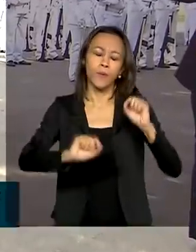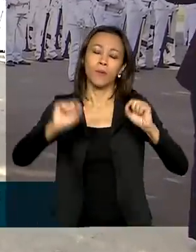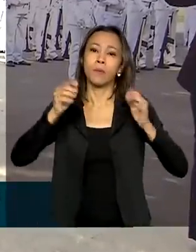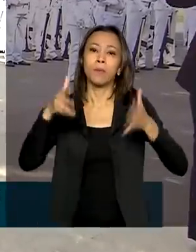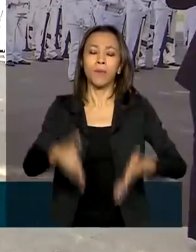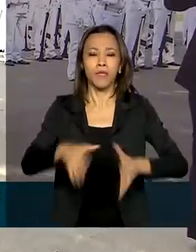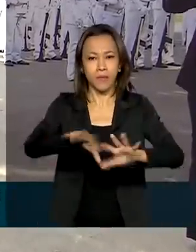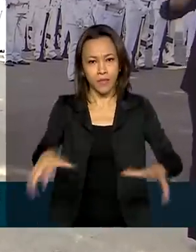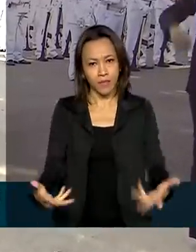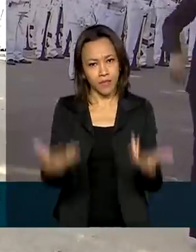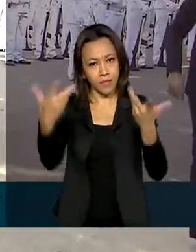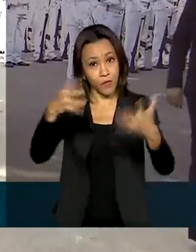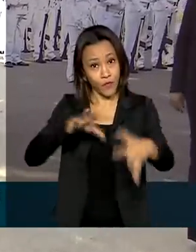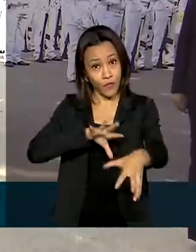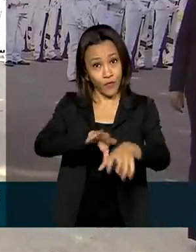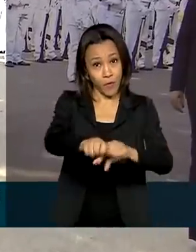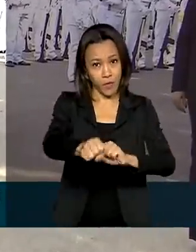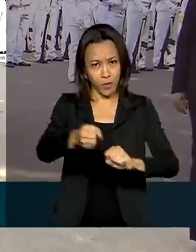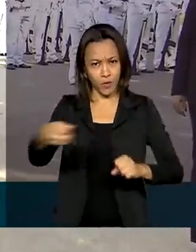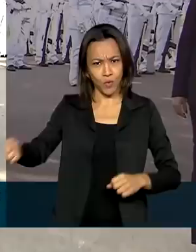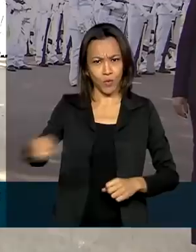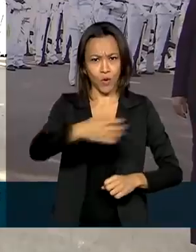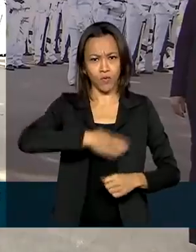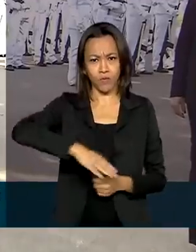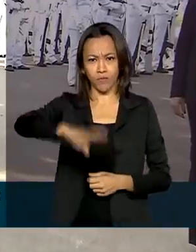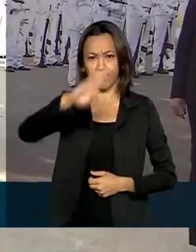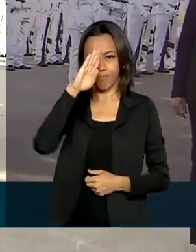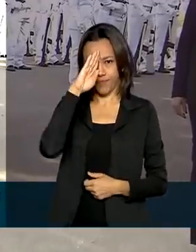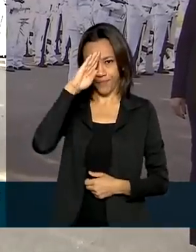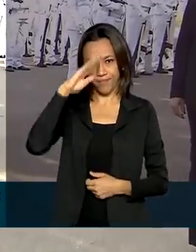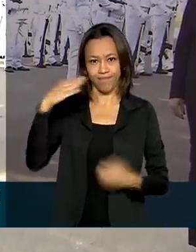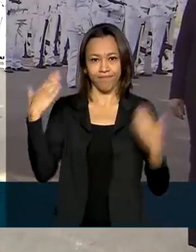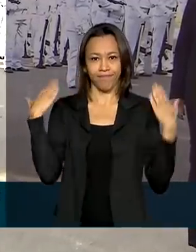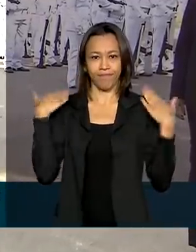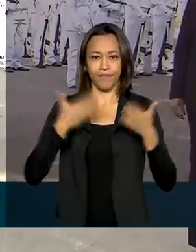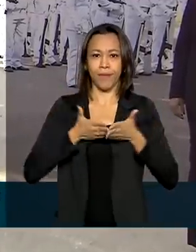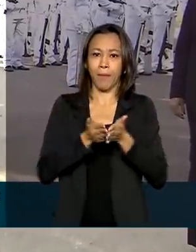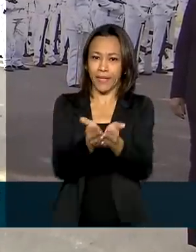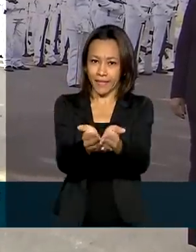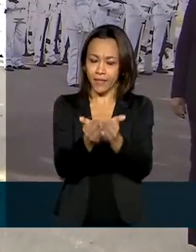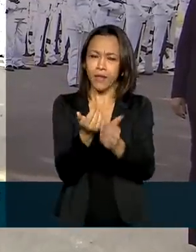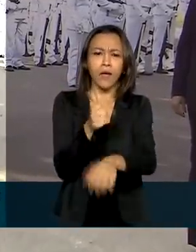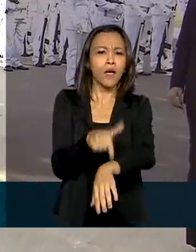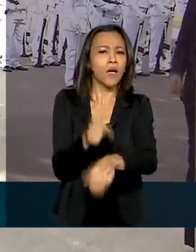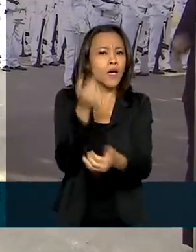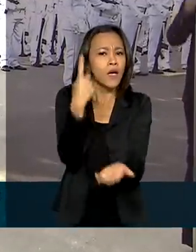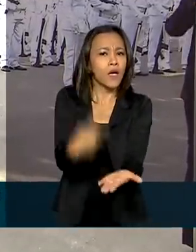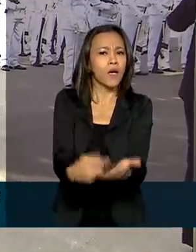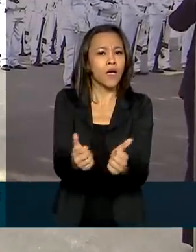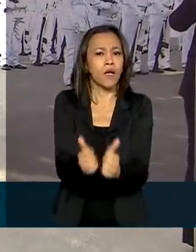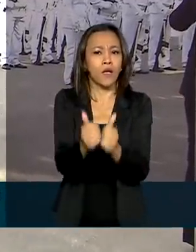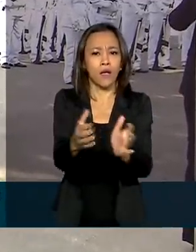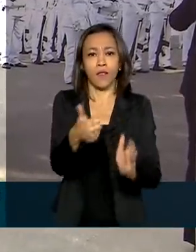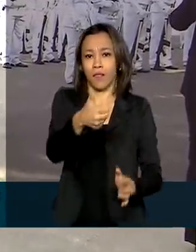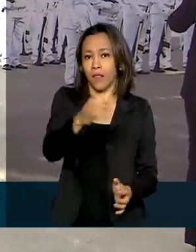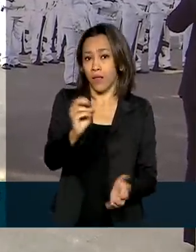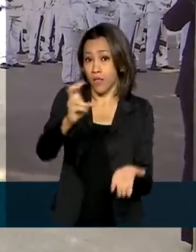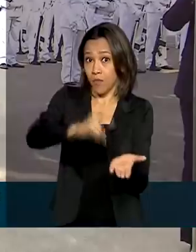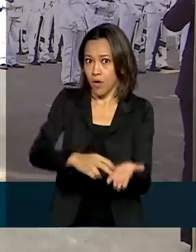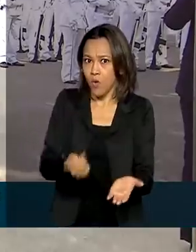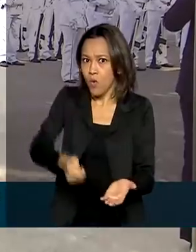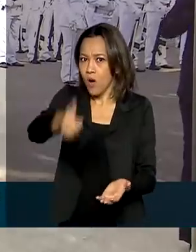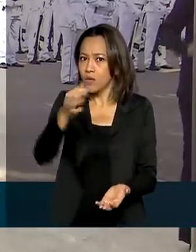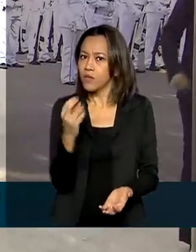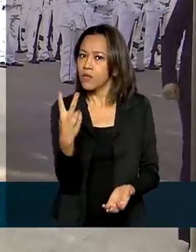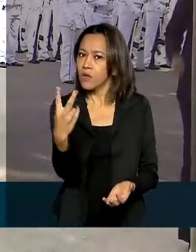da cerimônia de formatura dos novos sargentos da Marinha. O evento está marcado para começar às 10 horas da manhã. Quase 2 mil alunos